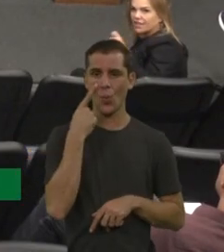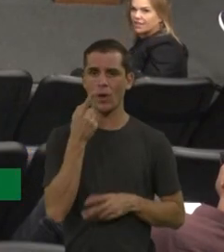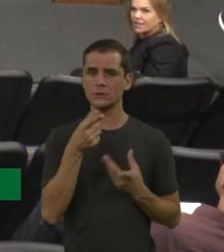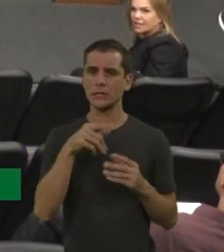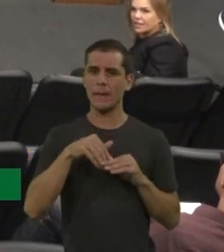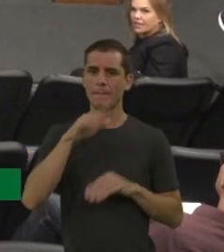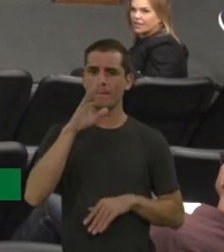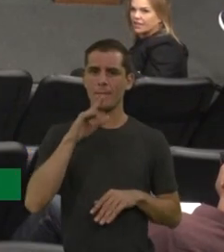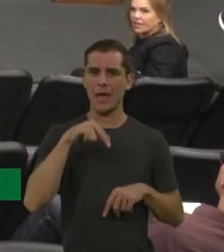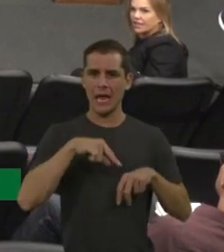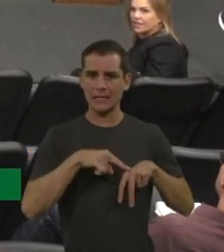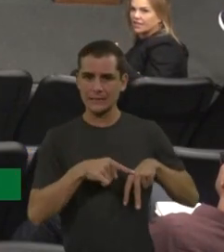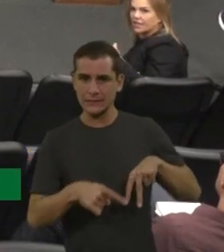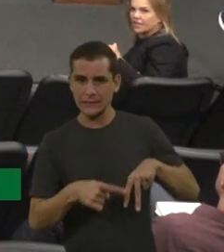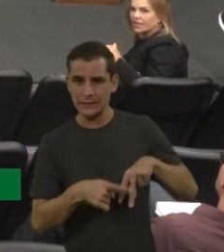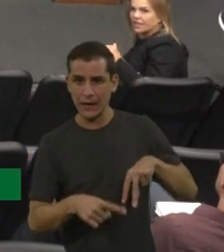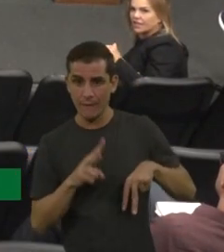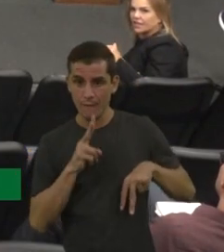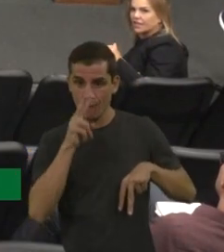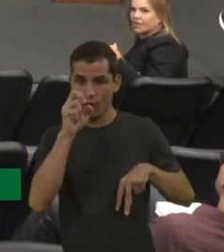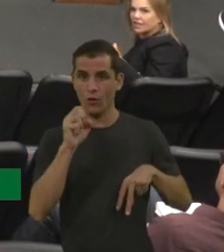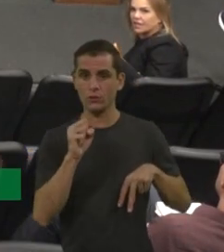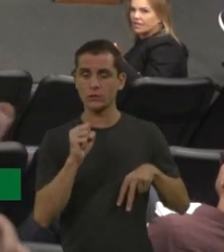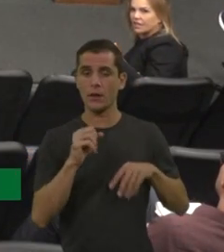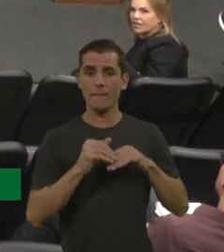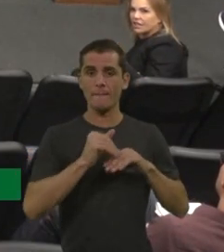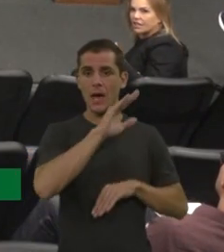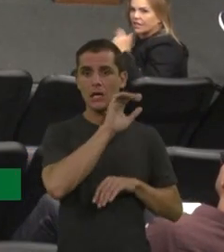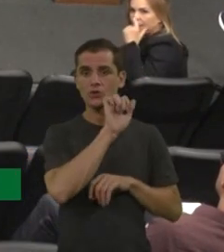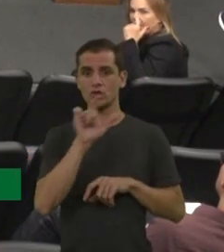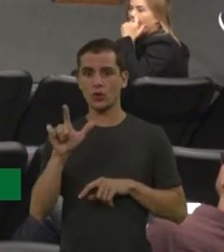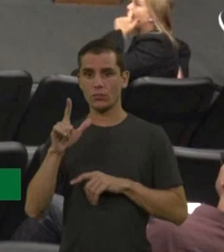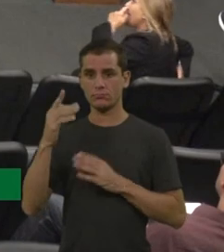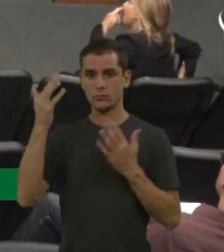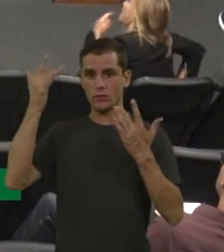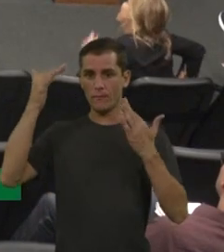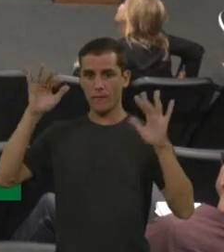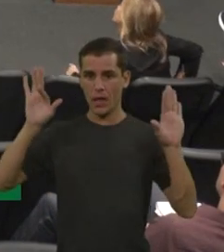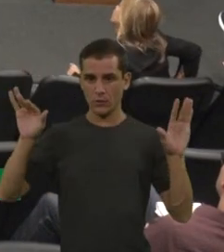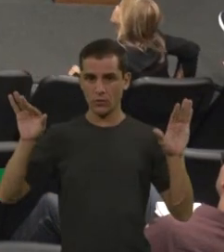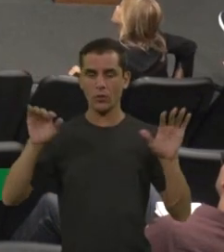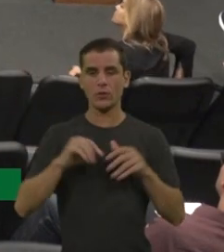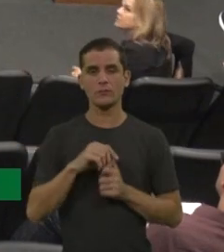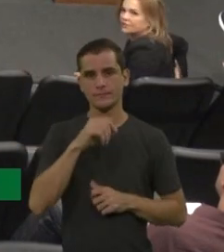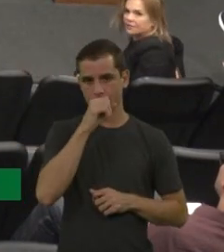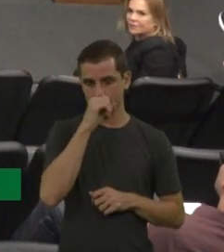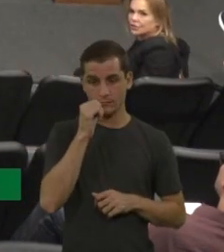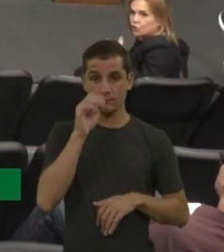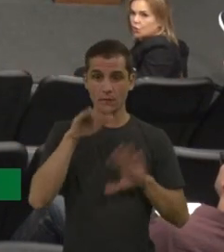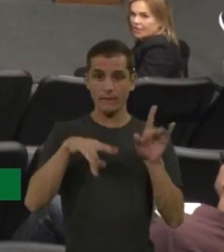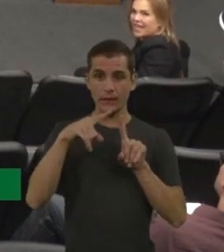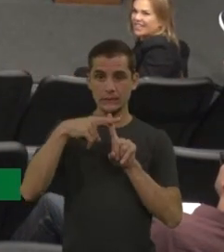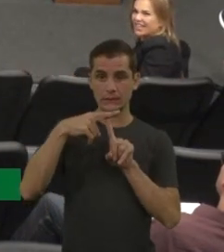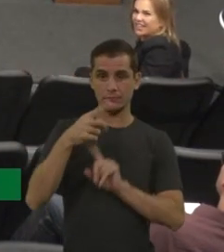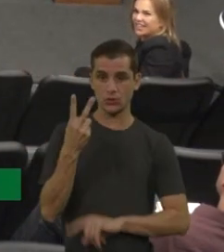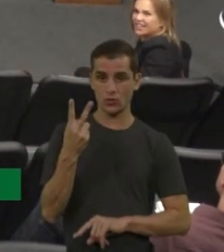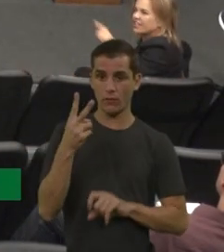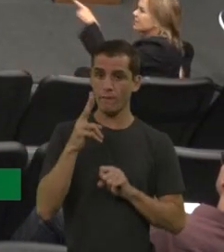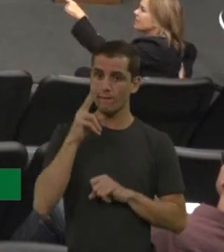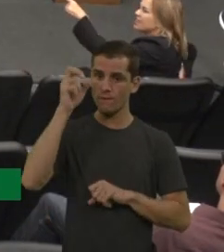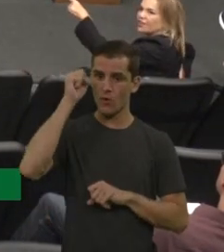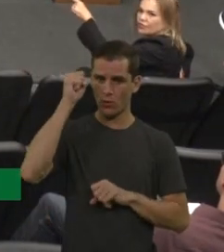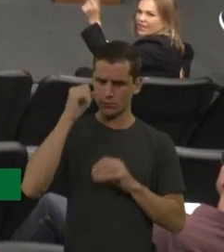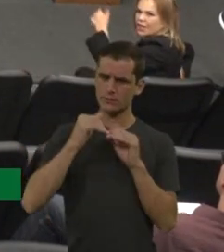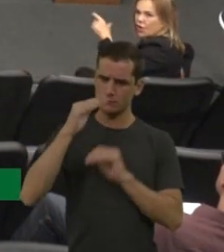nos membros inferiores em relação aos superiores, alguns pacientes de exame tipo 2 podem ser mais fortes, que a gente chama, podem